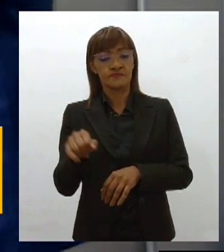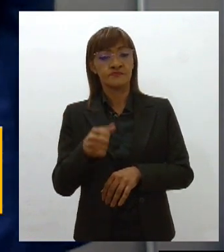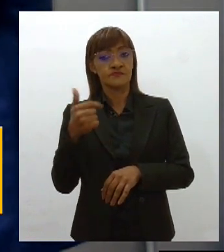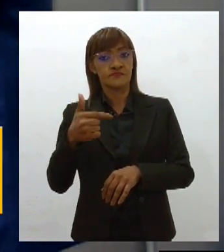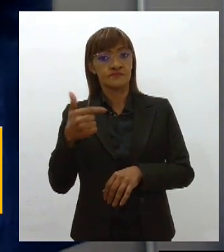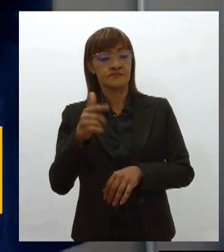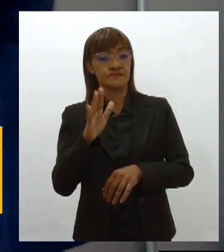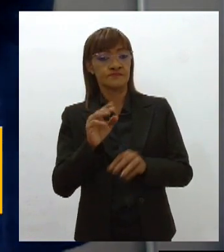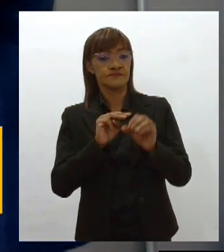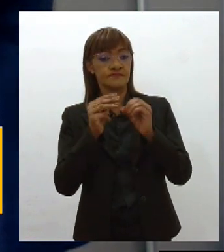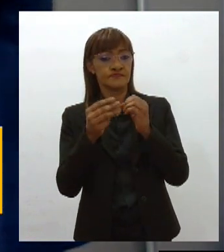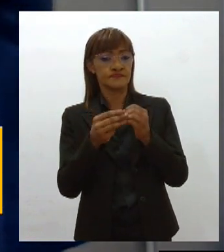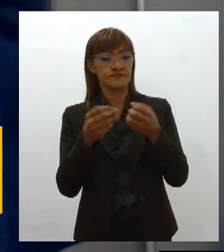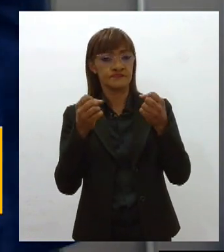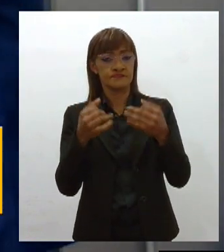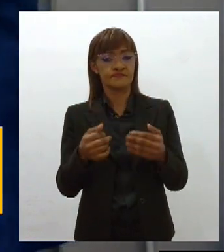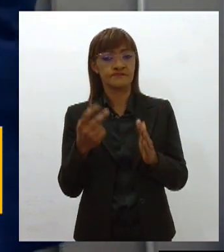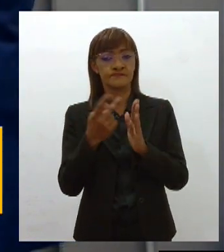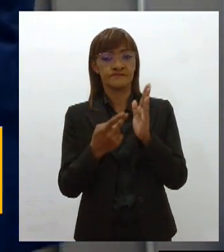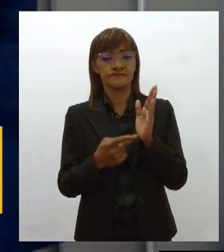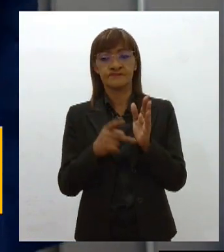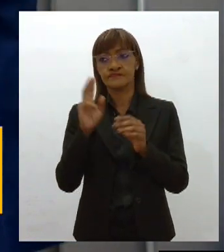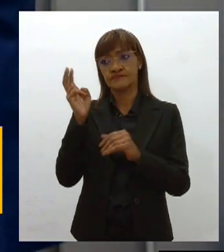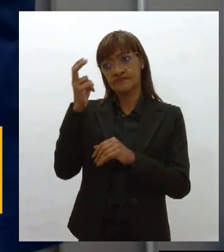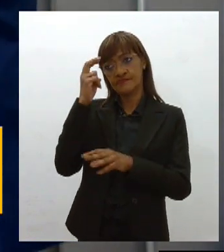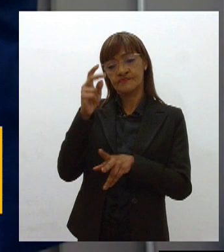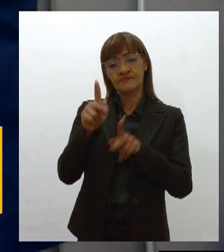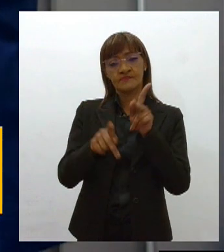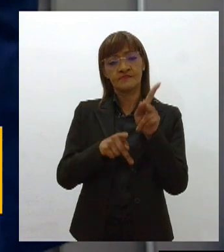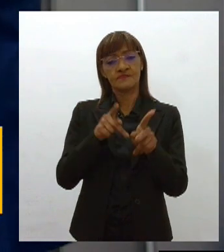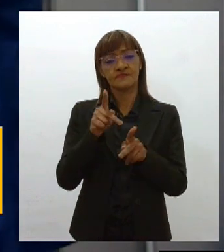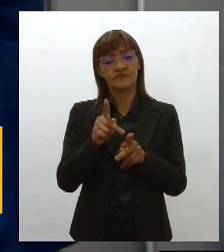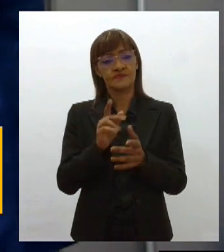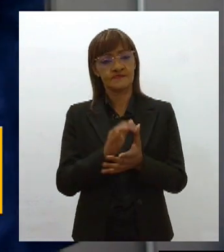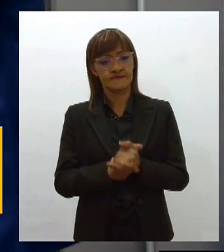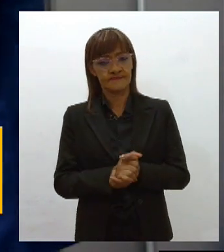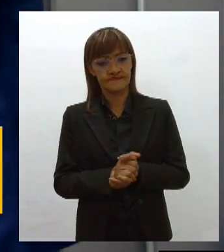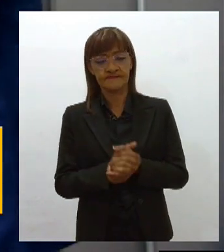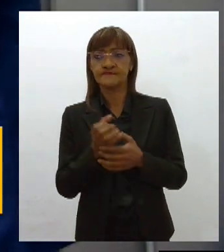da cultura do nosso Estado, do nosso povo, da nossa gente. Boa tarde.